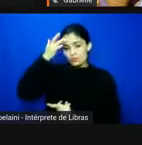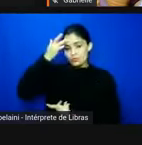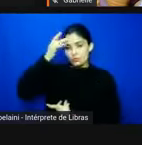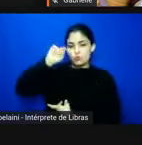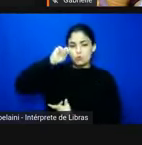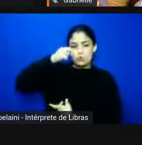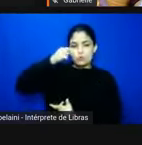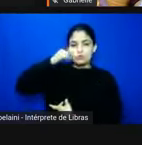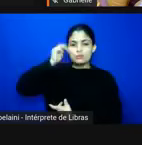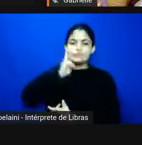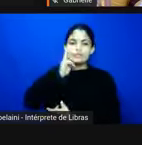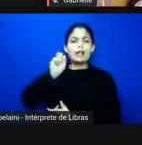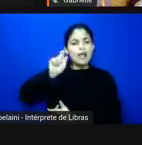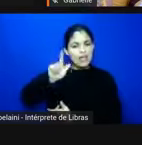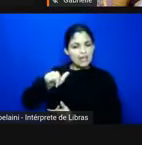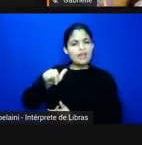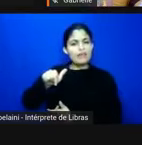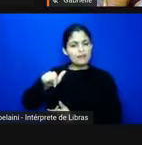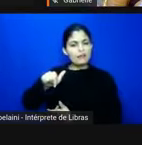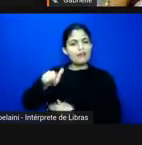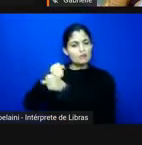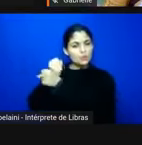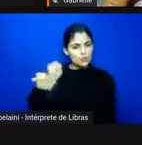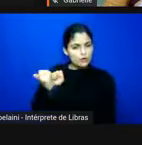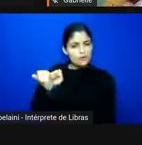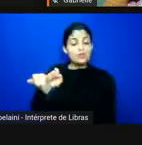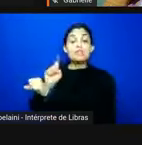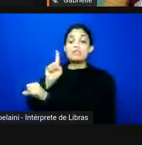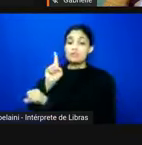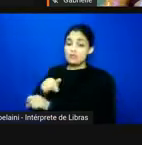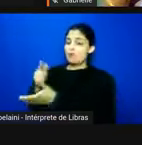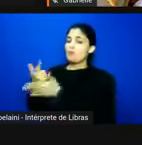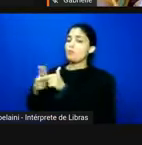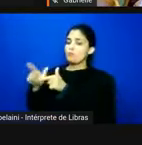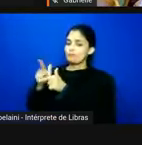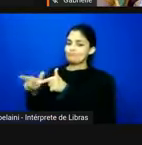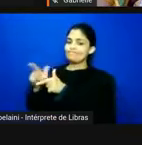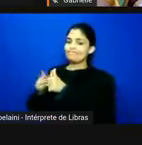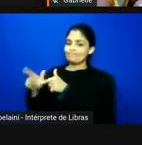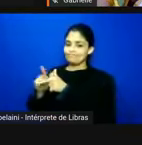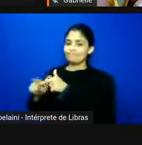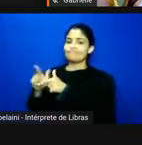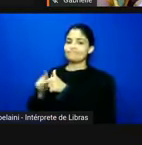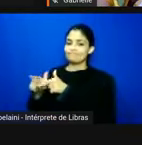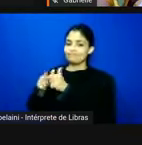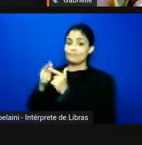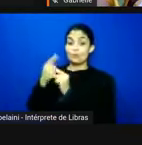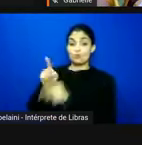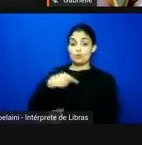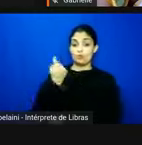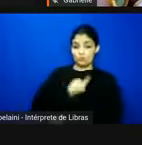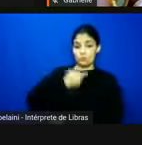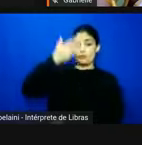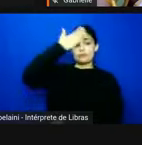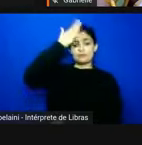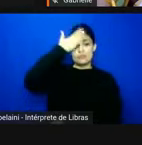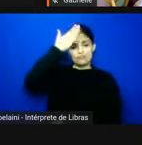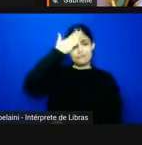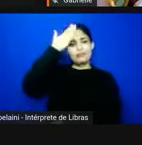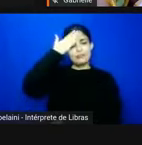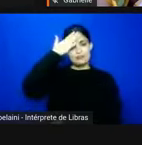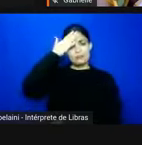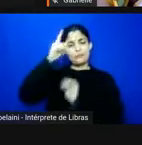na escravidão e isso é um problema né porque a gente sabe que por ações da própria agência